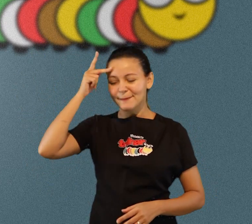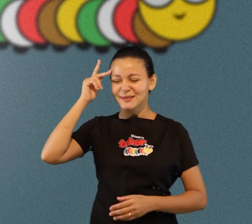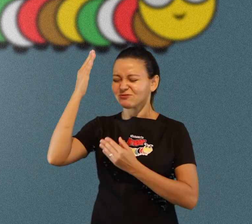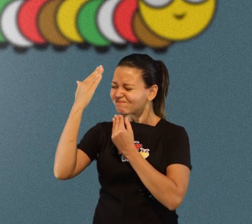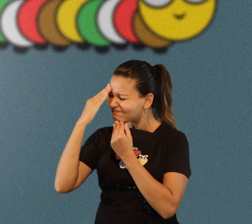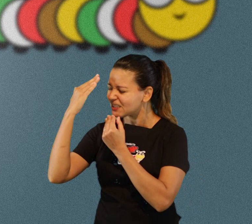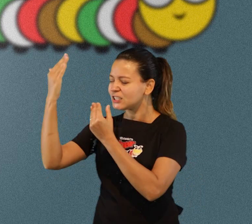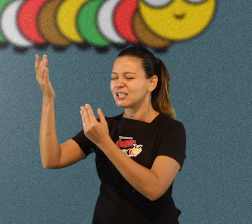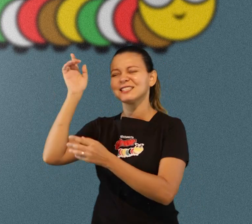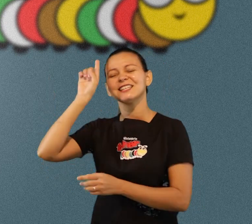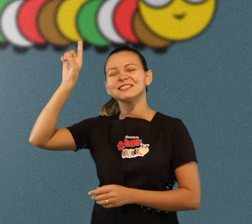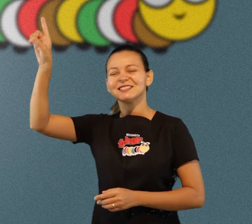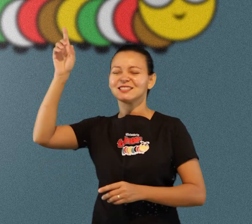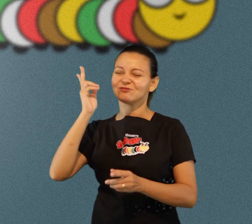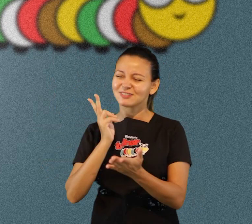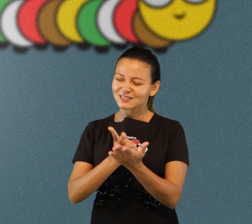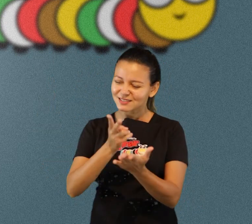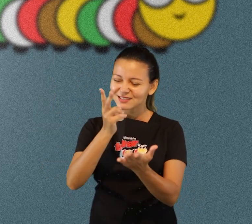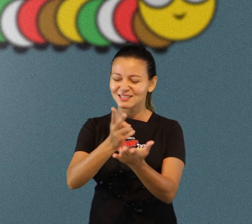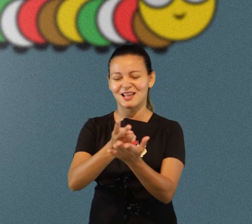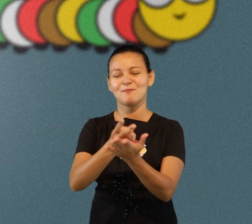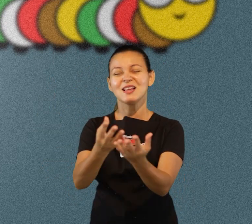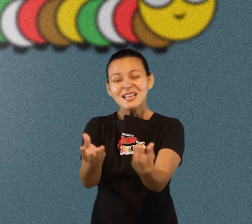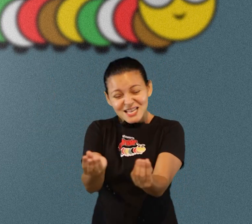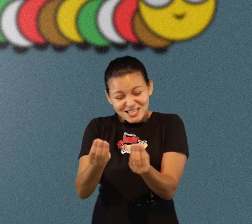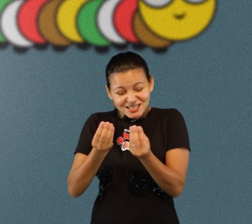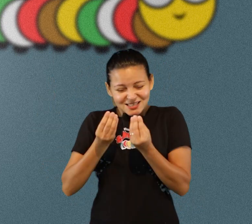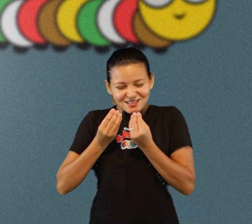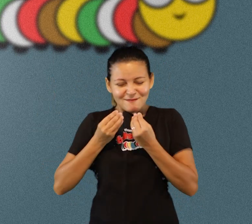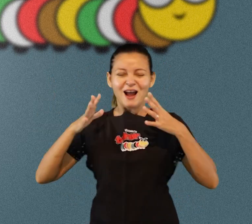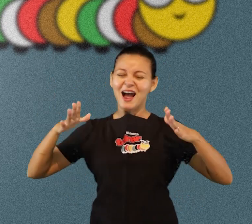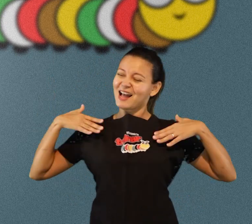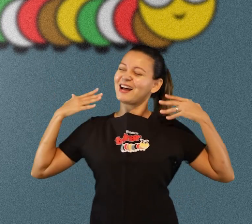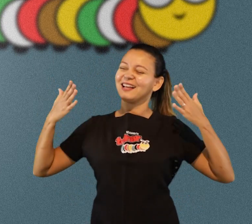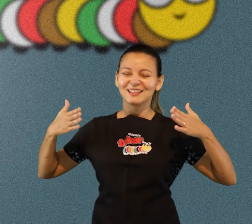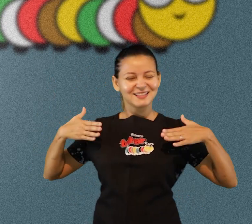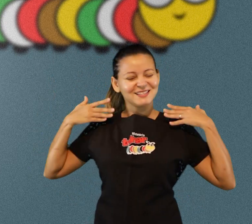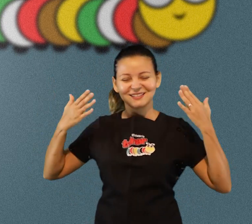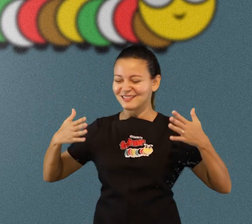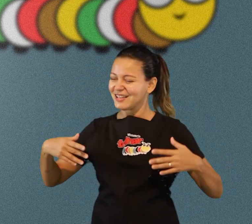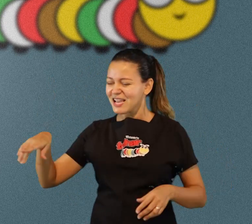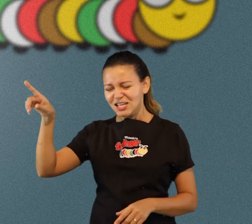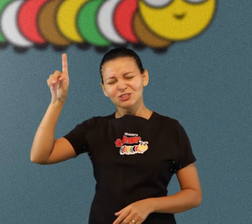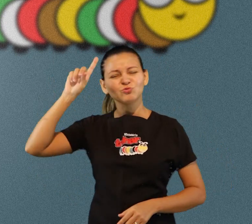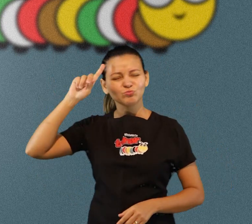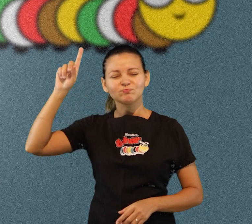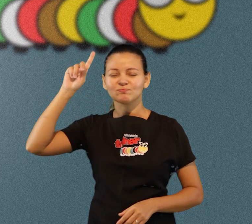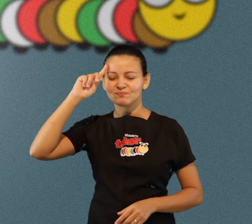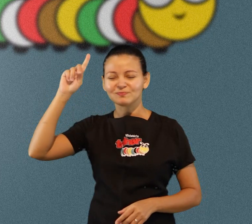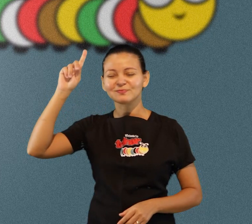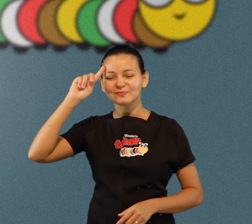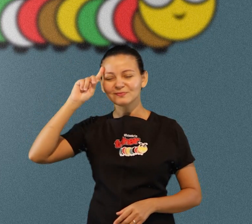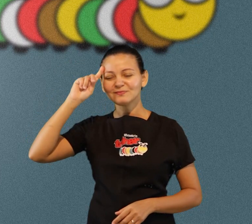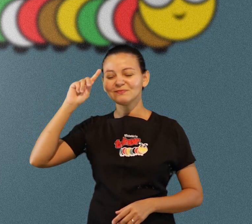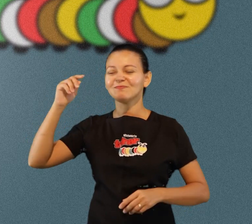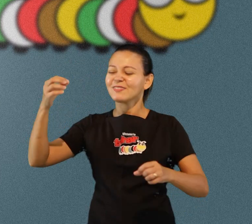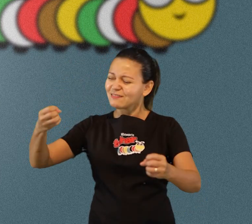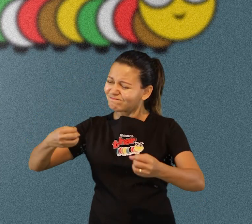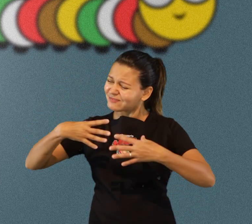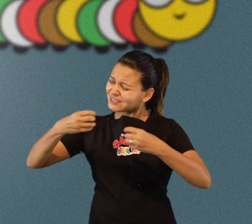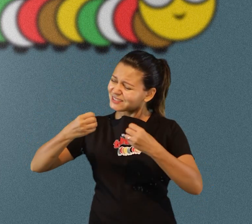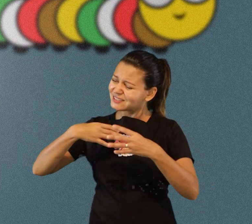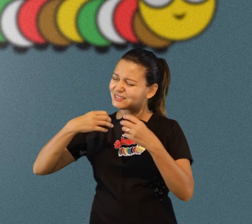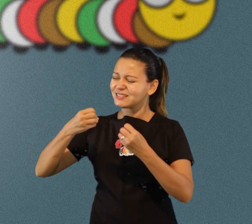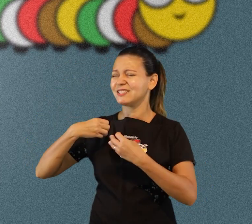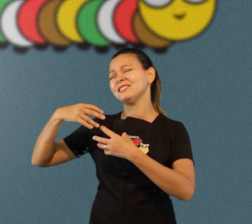ganha muito mais do Senhor ganha a sua presença ganha a alegria e ganha a tua